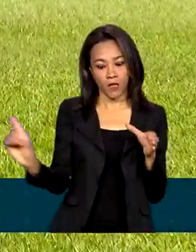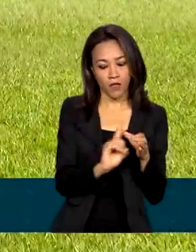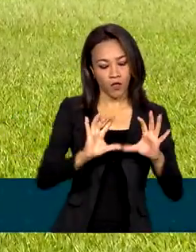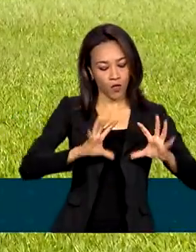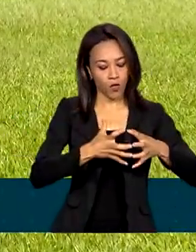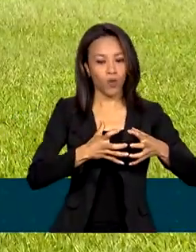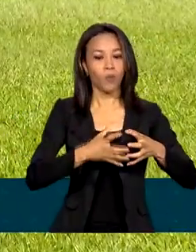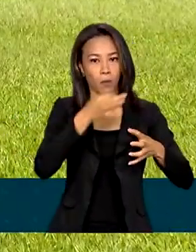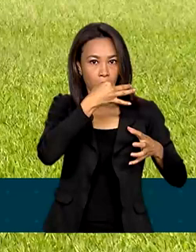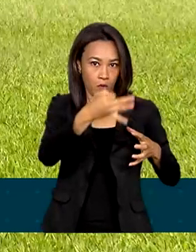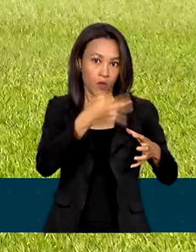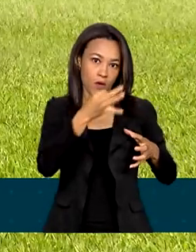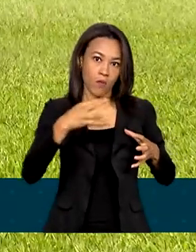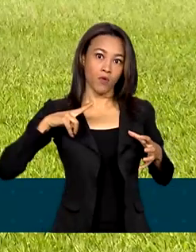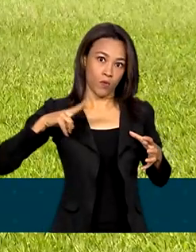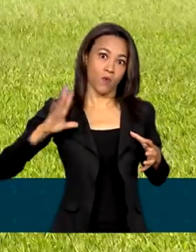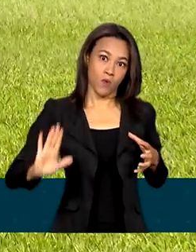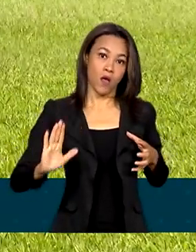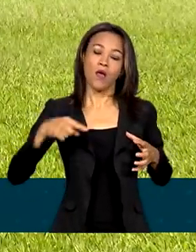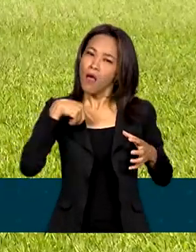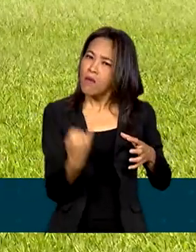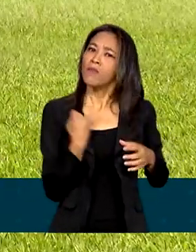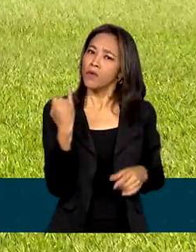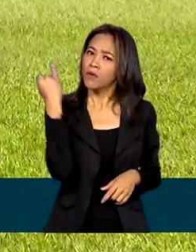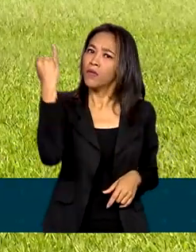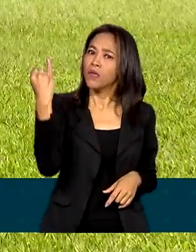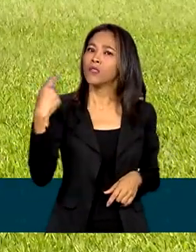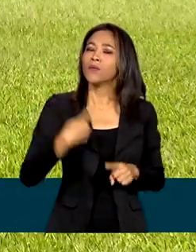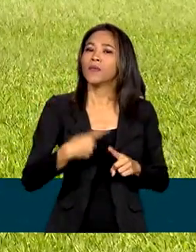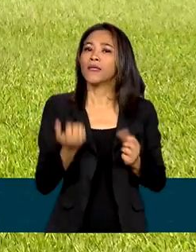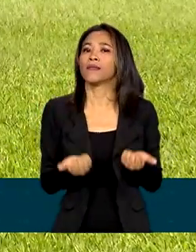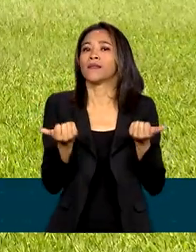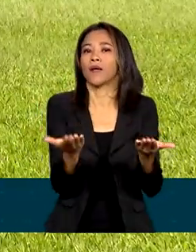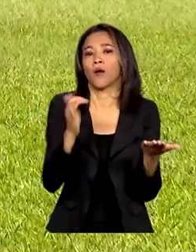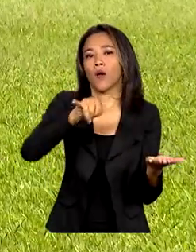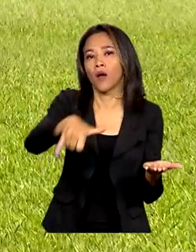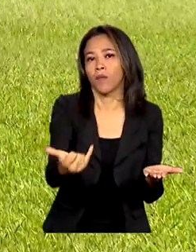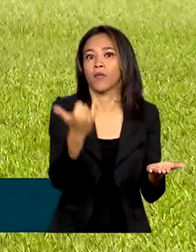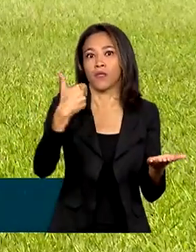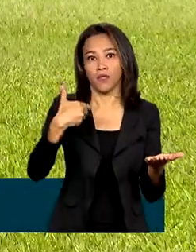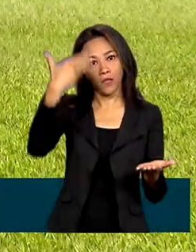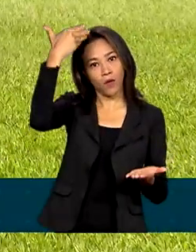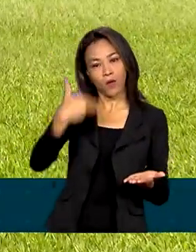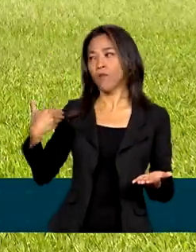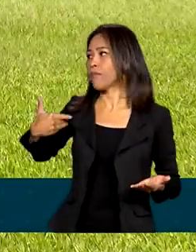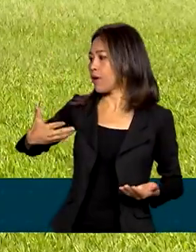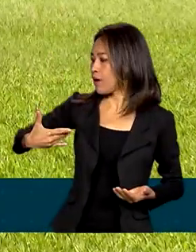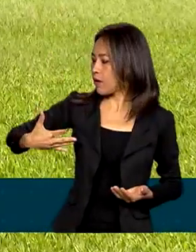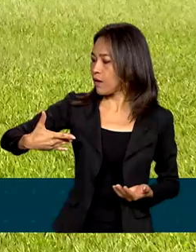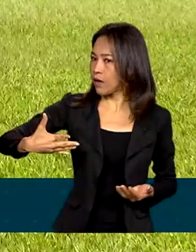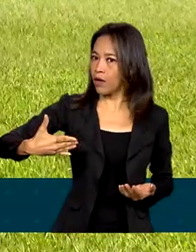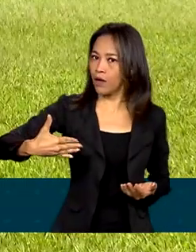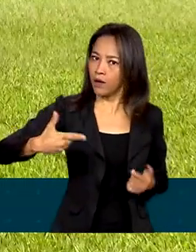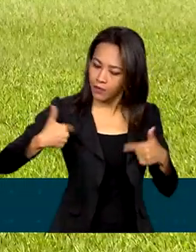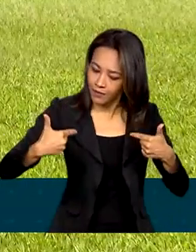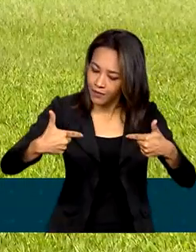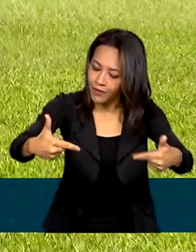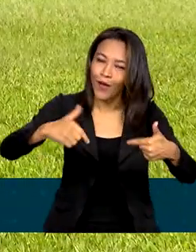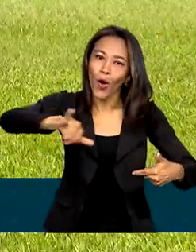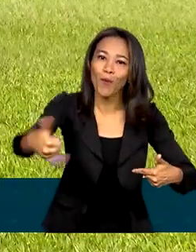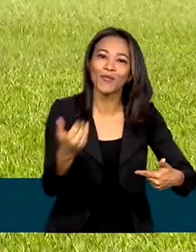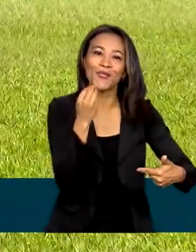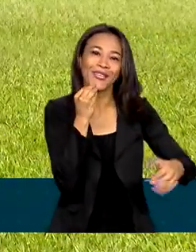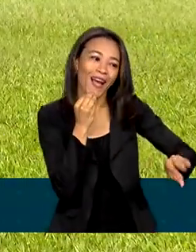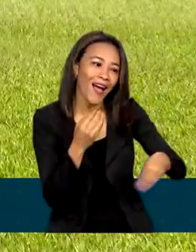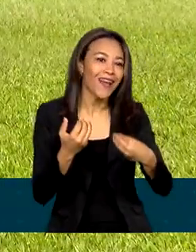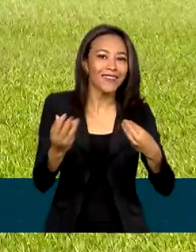visão particular, tem sido muito importante em questão de oportunidades. Então a minha carreira toda tem sido baseada nas oportunidades que